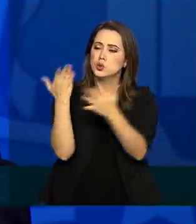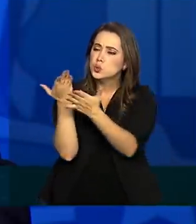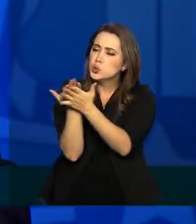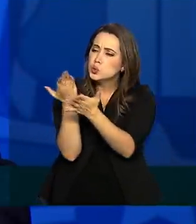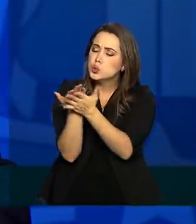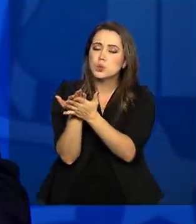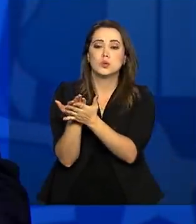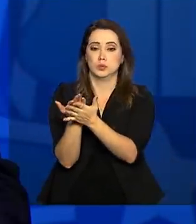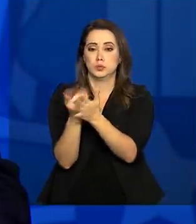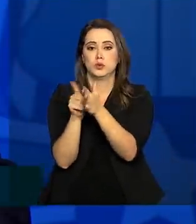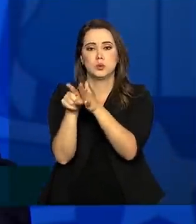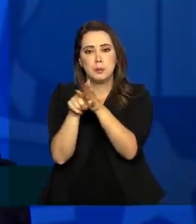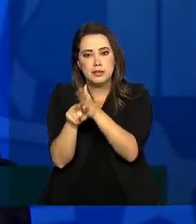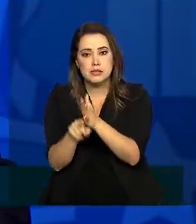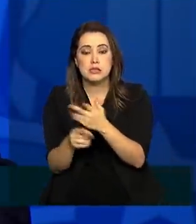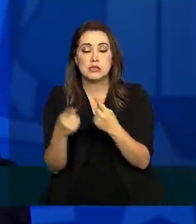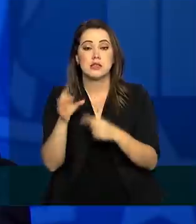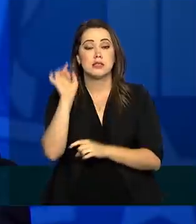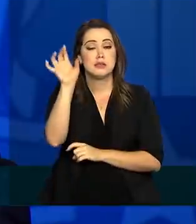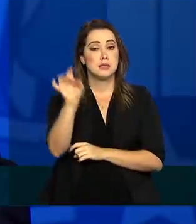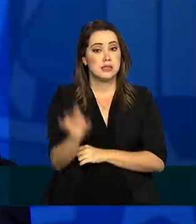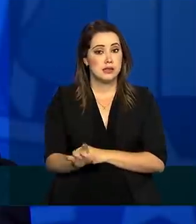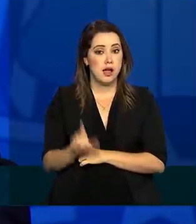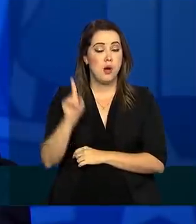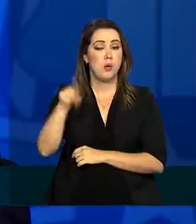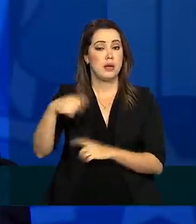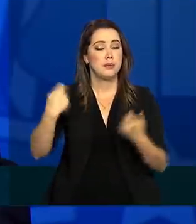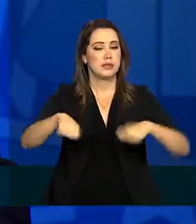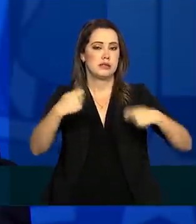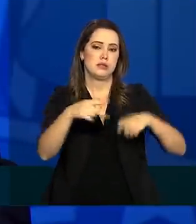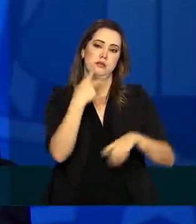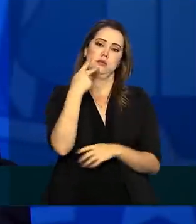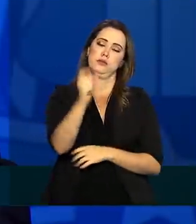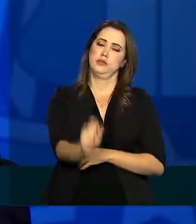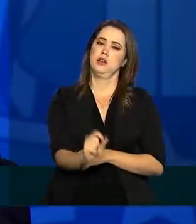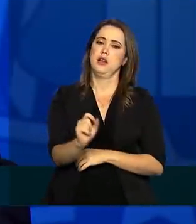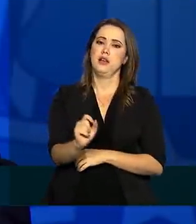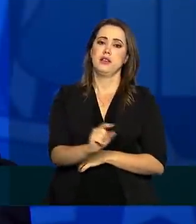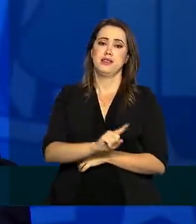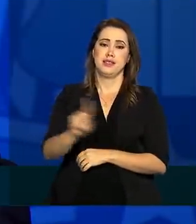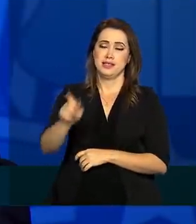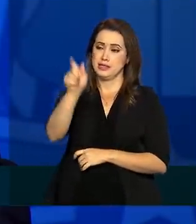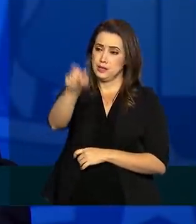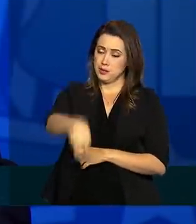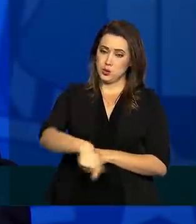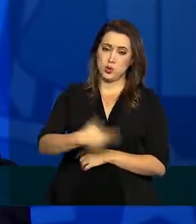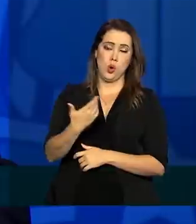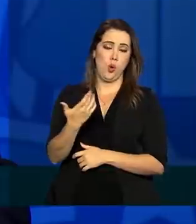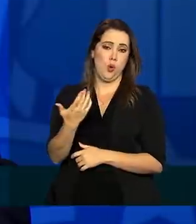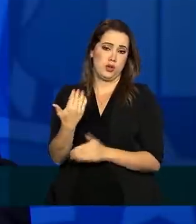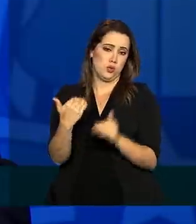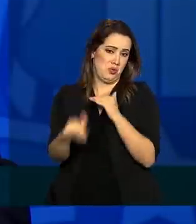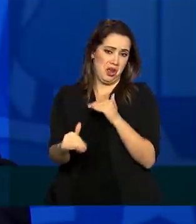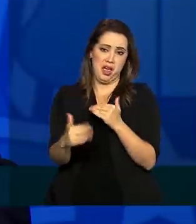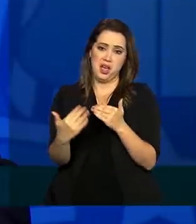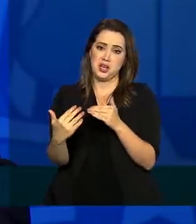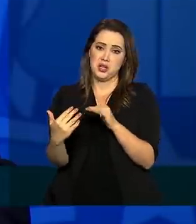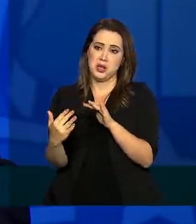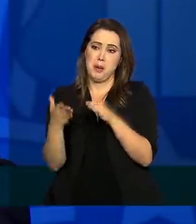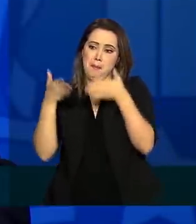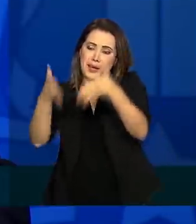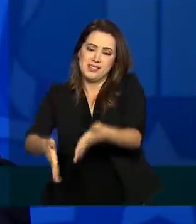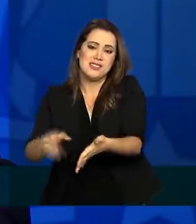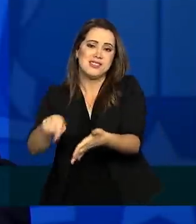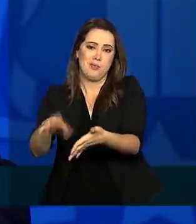estudo. Em especial, é preciso dizer que sem a participação dos entrevistados, não estaríamos hoje divulgando essas